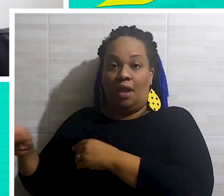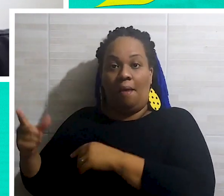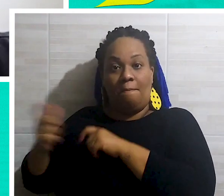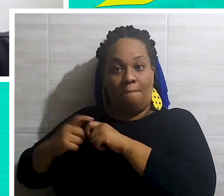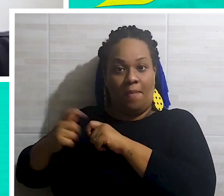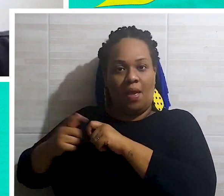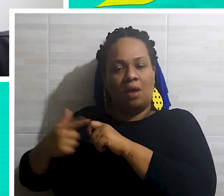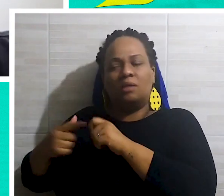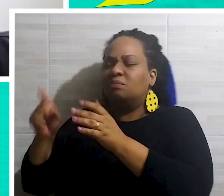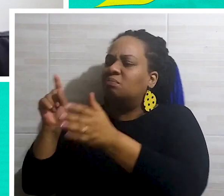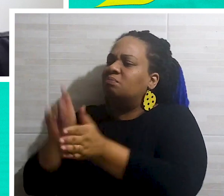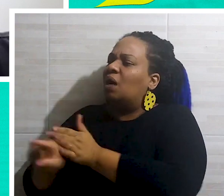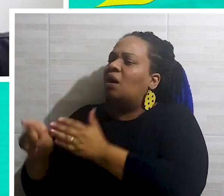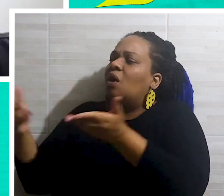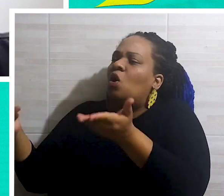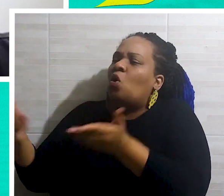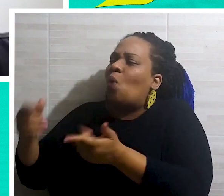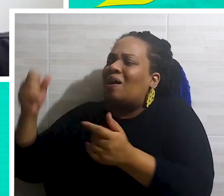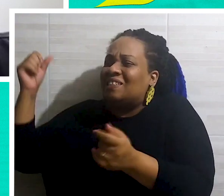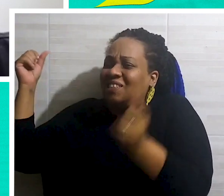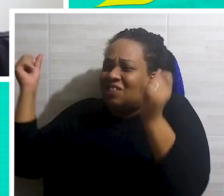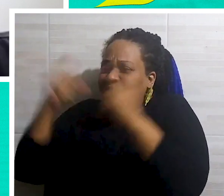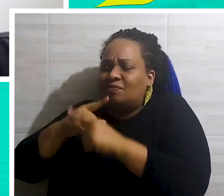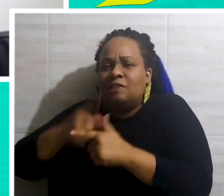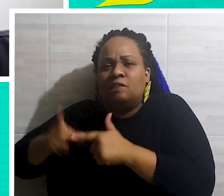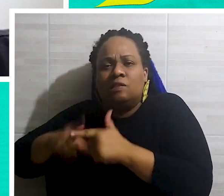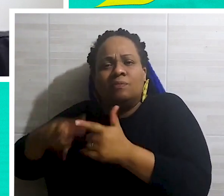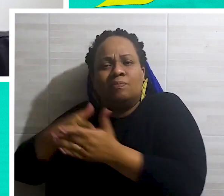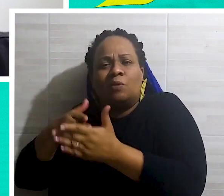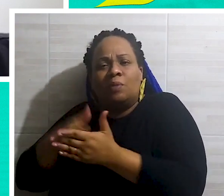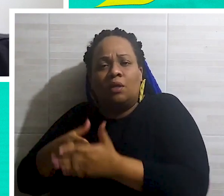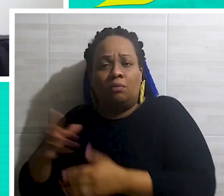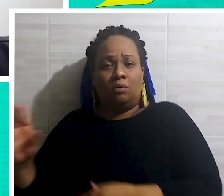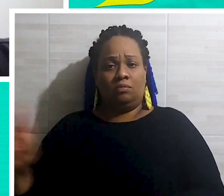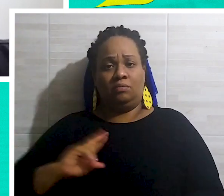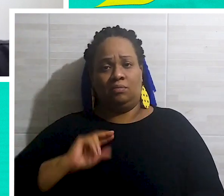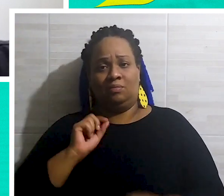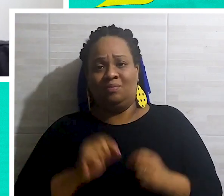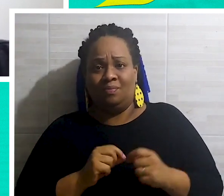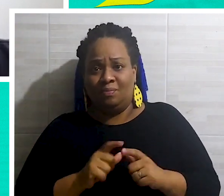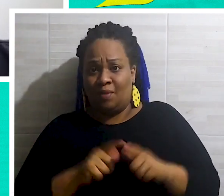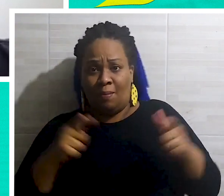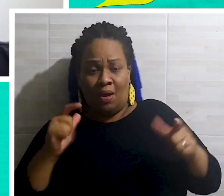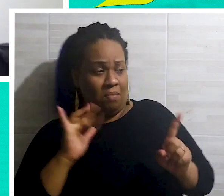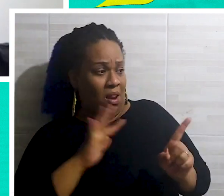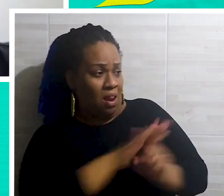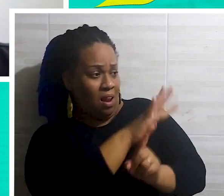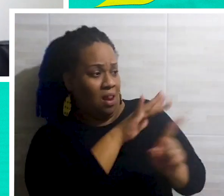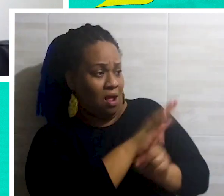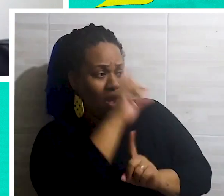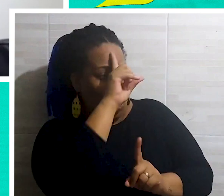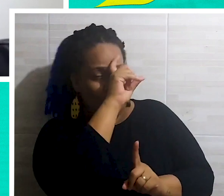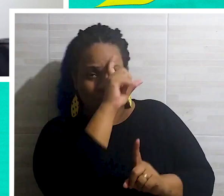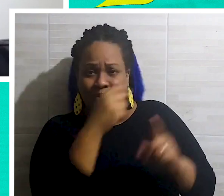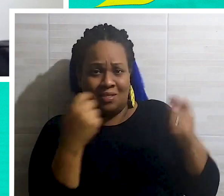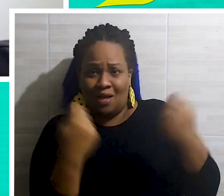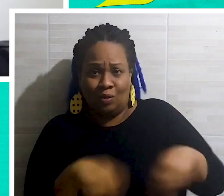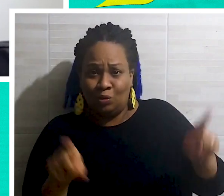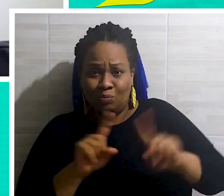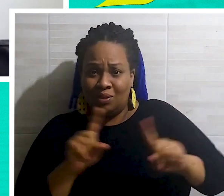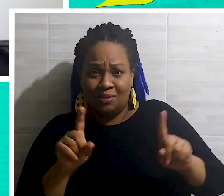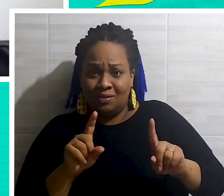é médico, perguntando para ele, olha, hoje qual é o maior entrave que existe? E aí ele falou, olha, o maior entrave hoje é que tem muita gente que indo para hospital com